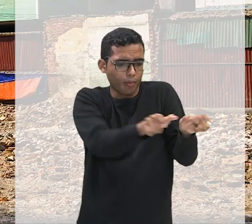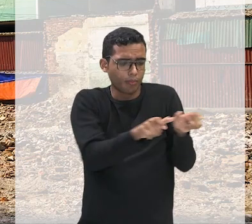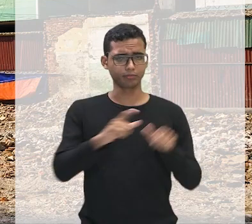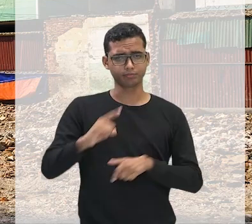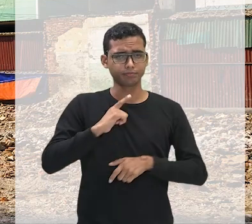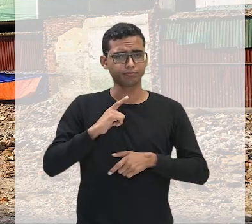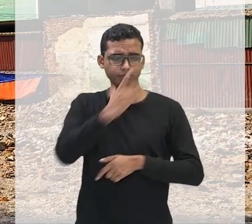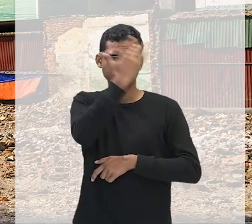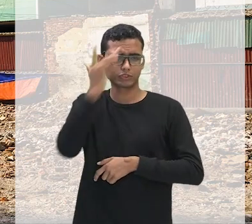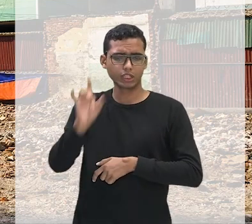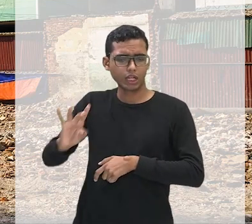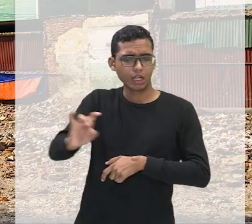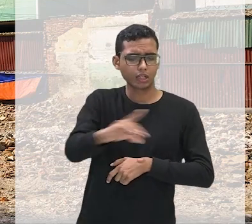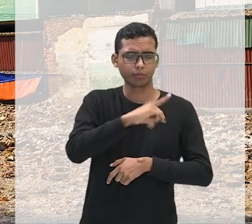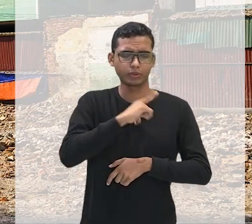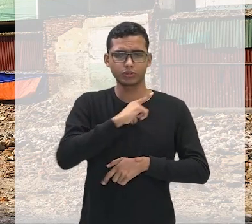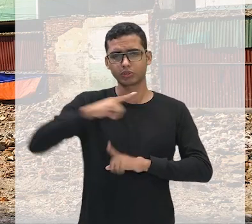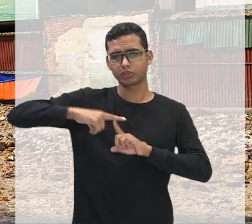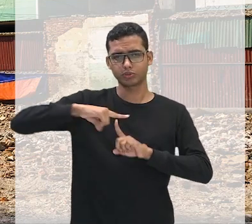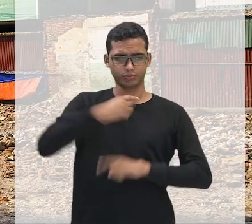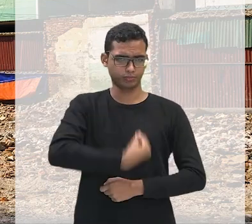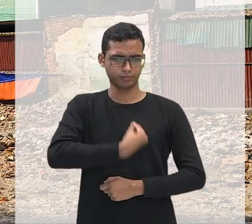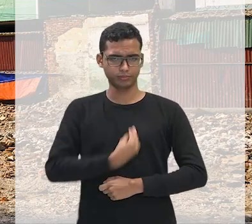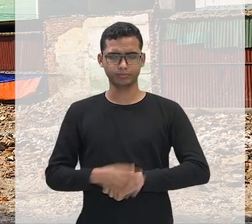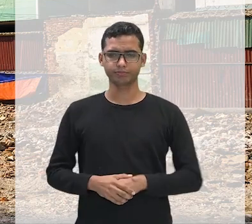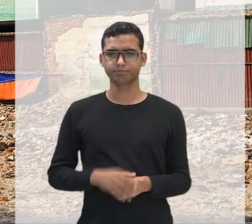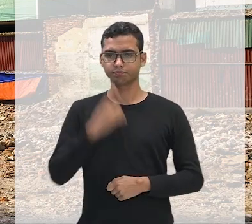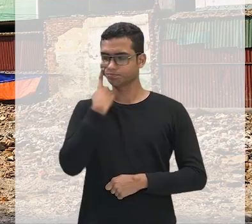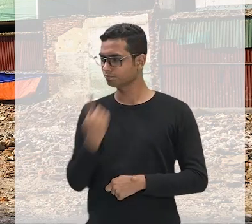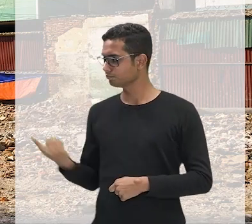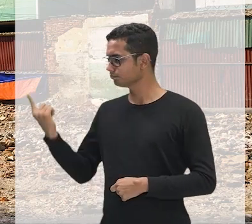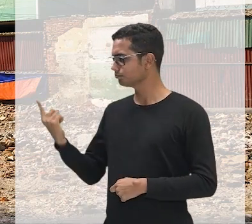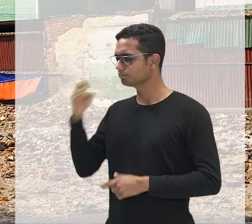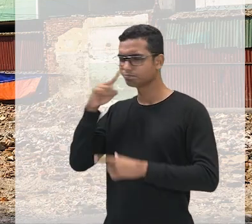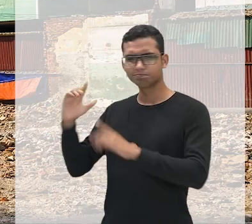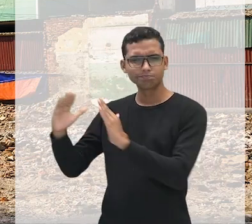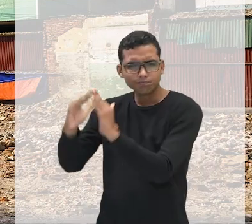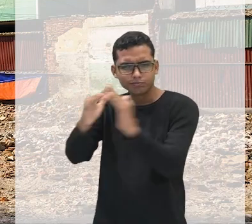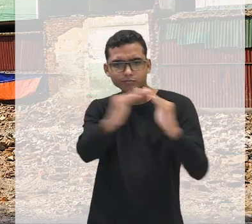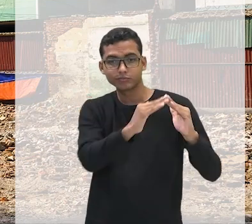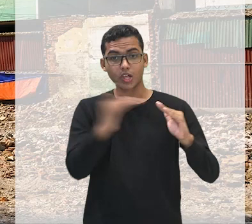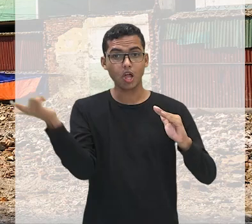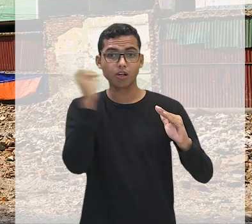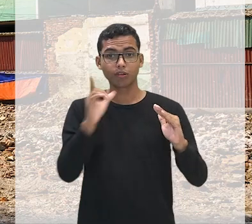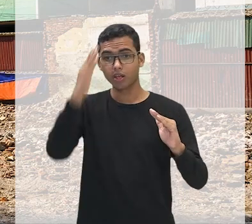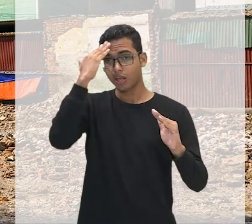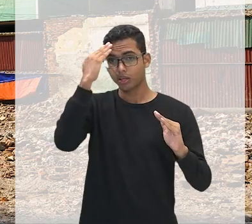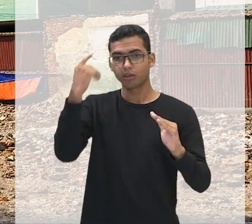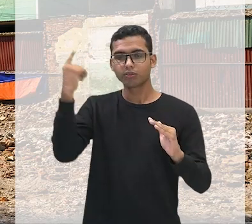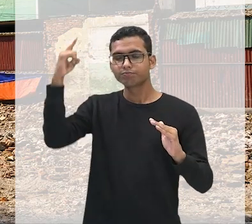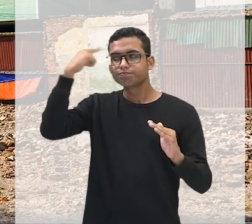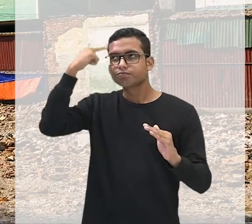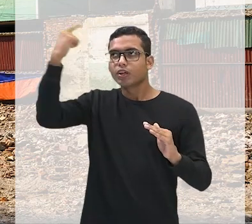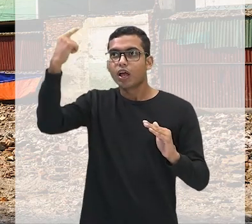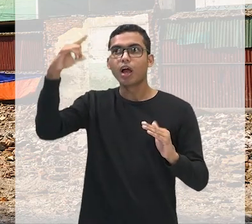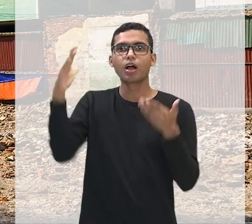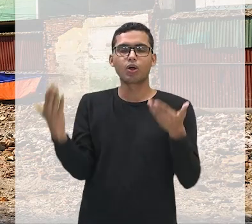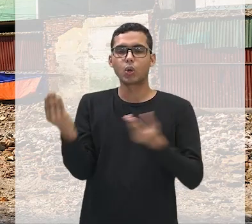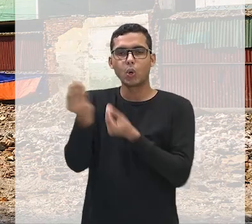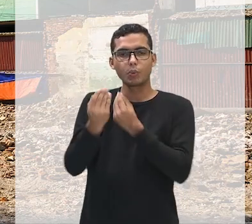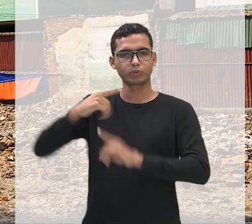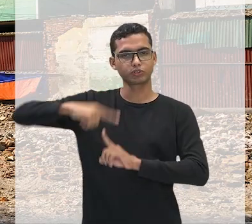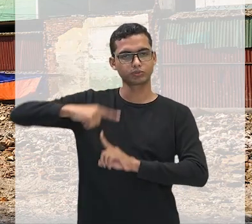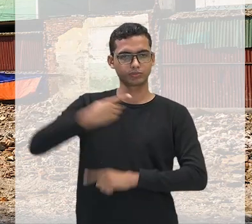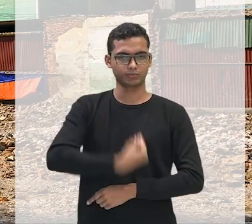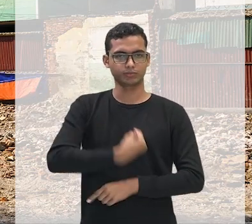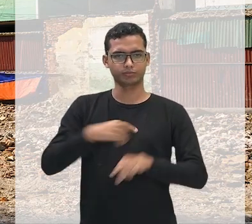pode deduzir mais ou menos como é o estilo de vida dessa galera. A gente também consegue deduzir, ó, essa galera aqui de